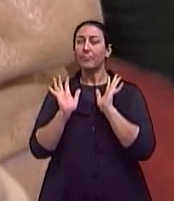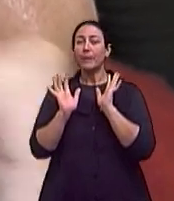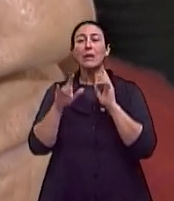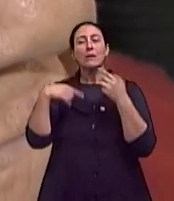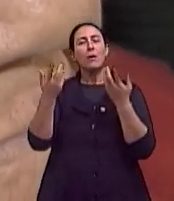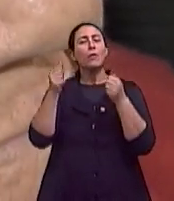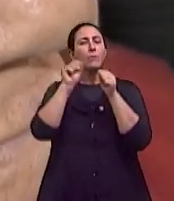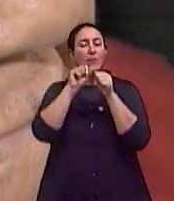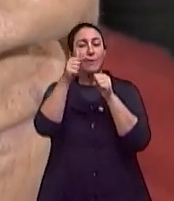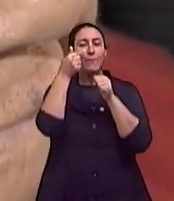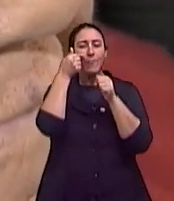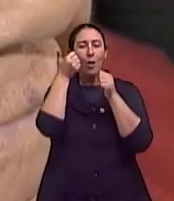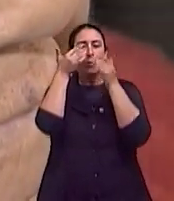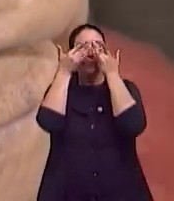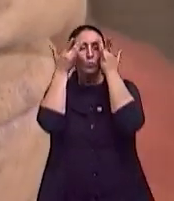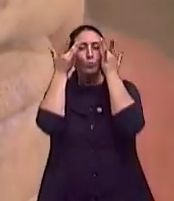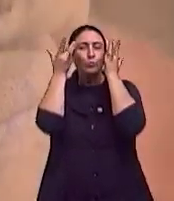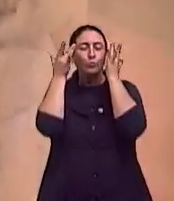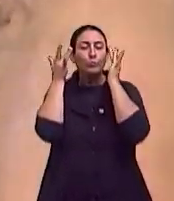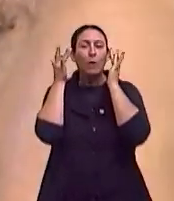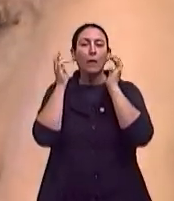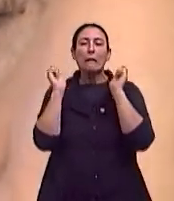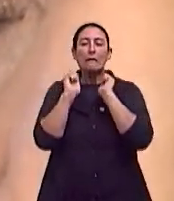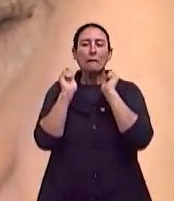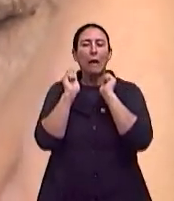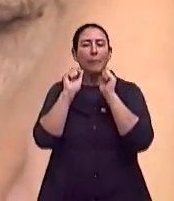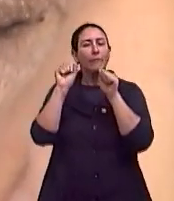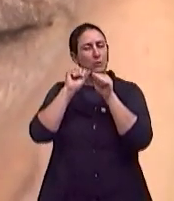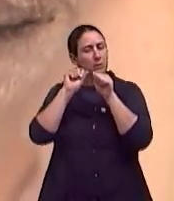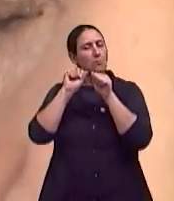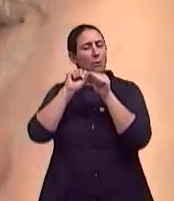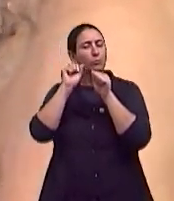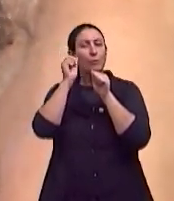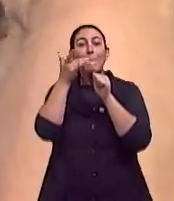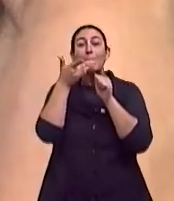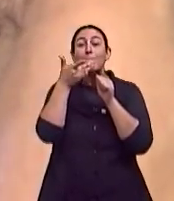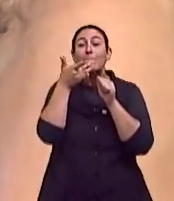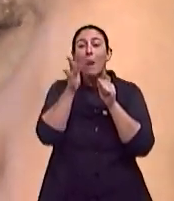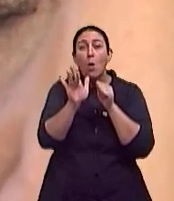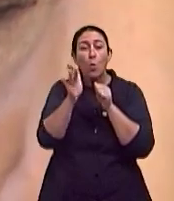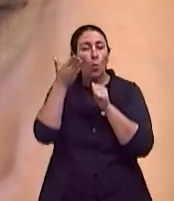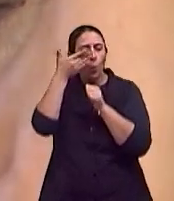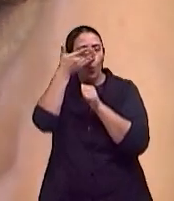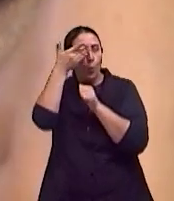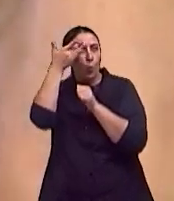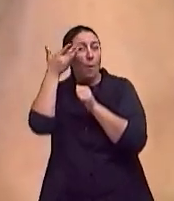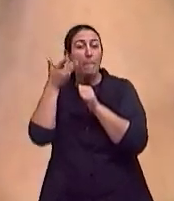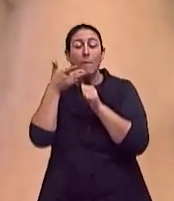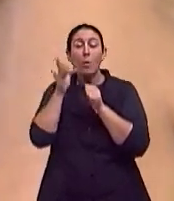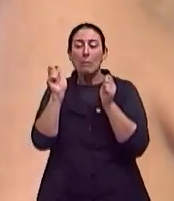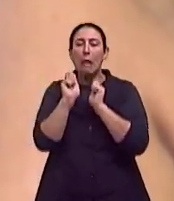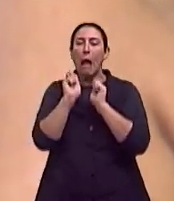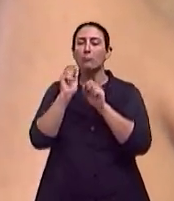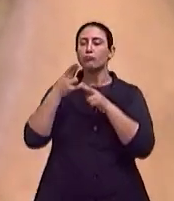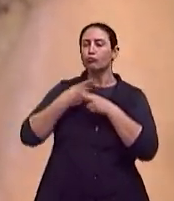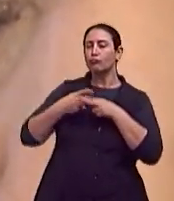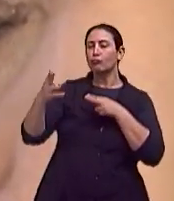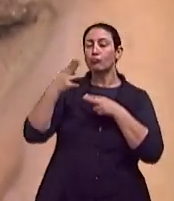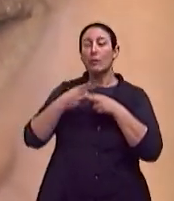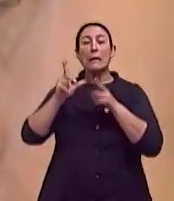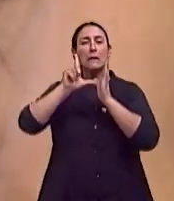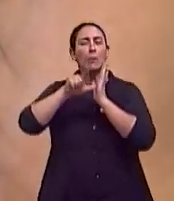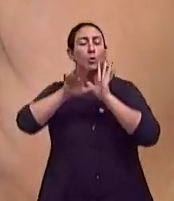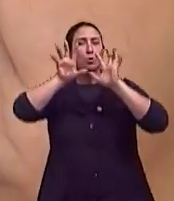a pálpebra um pouco caidinha, a gente consegue realmente dar uma disfarçada na pálpebra usando os tons mais